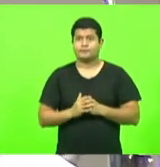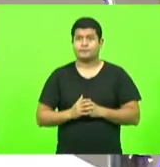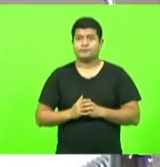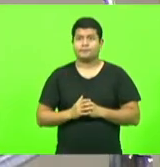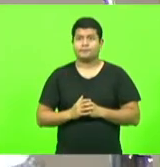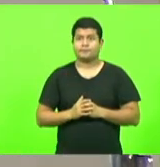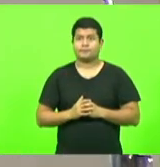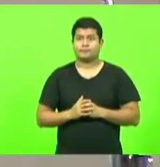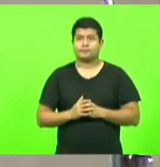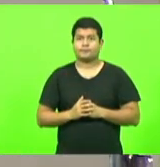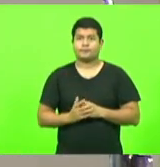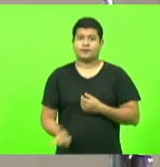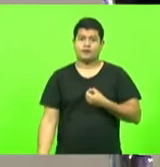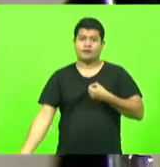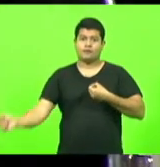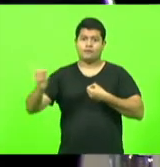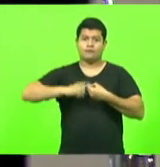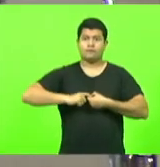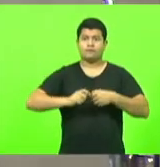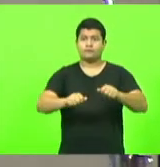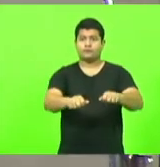está reaberta a sessão